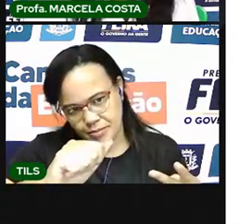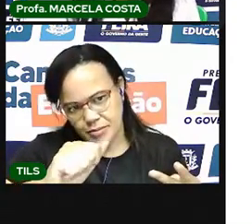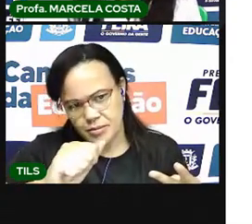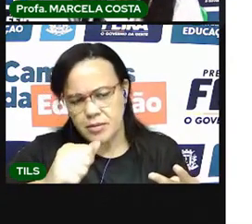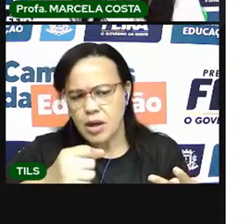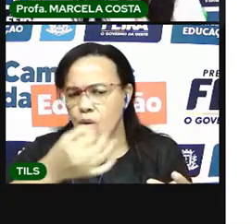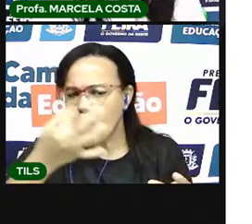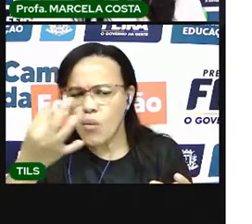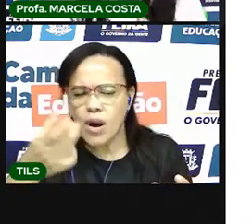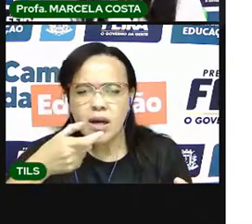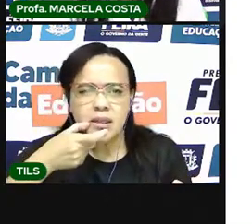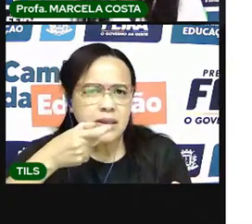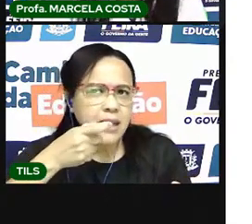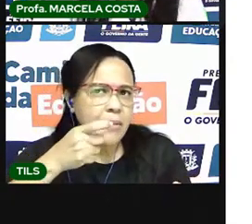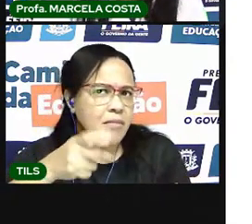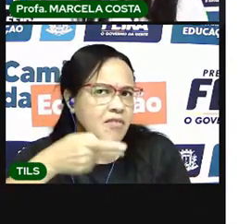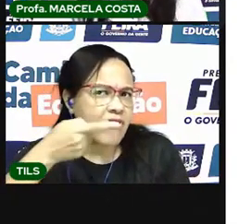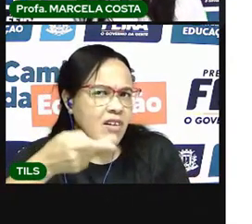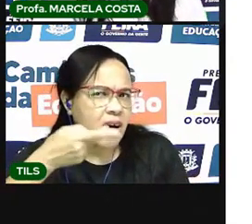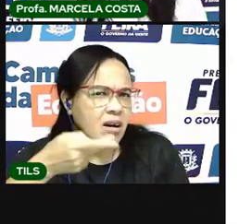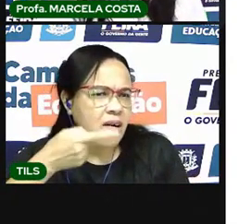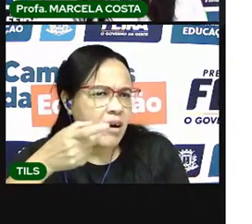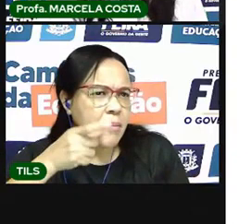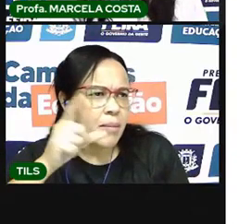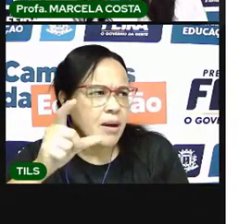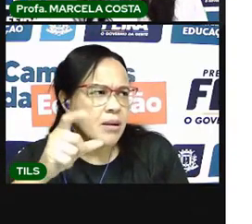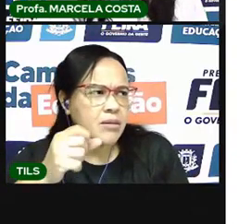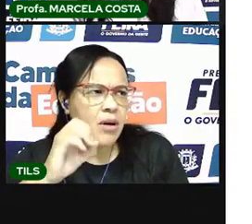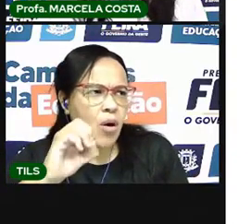Quantas vezes a gente abre a boca para falar a palavra oca?